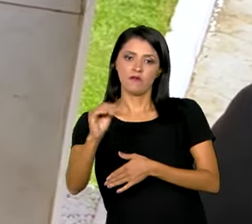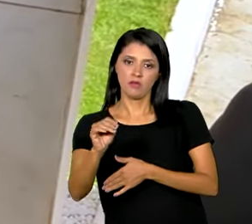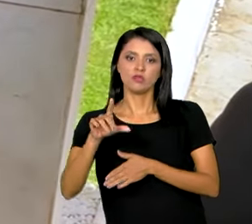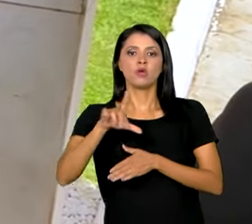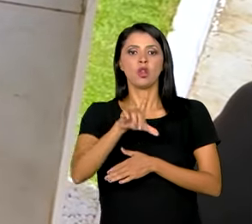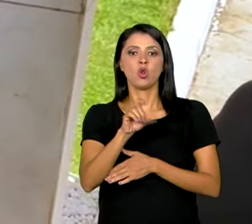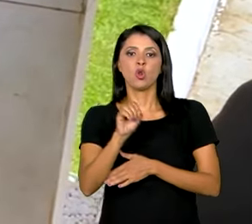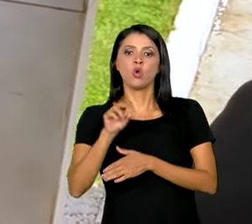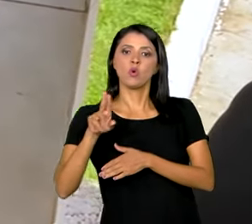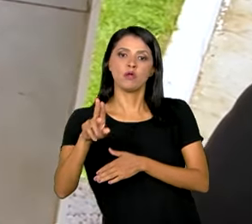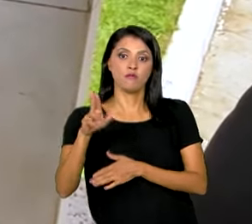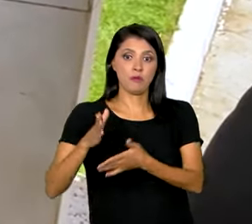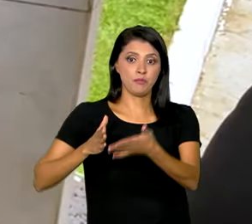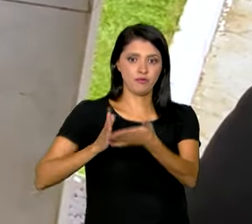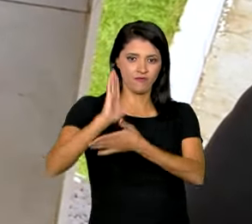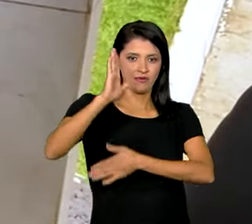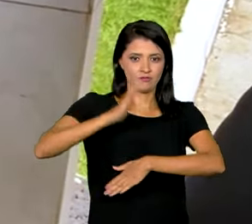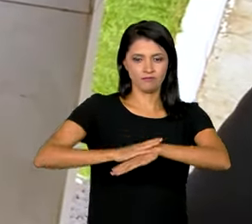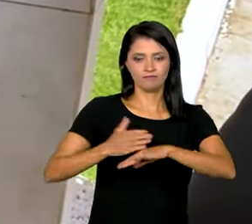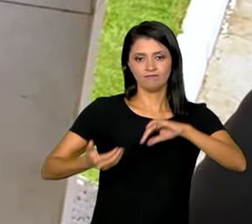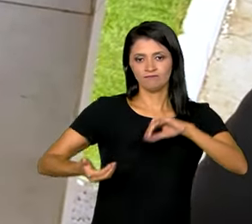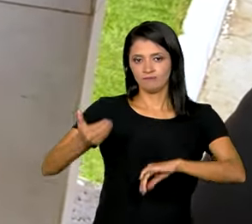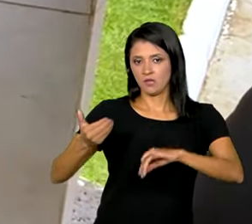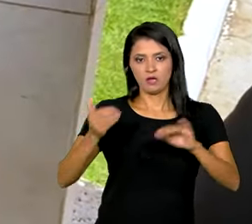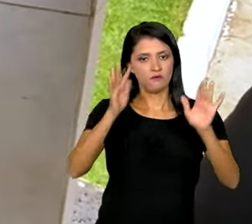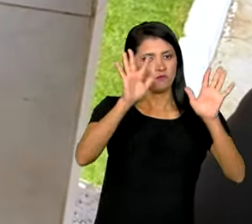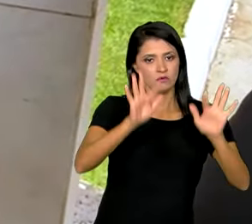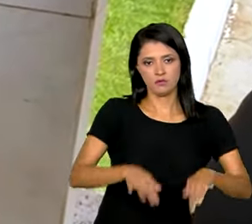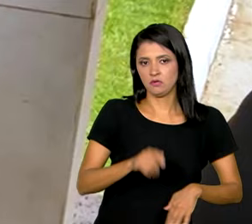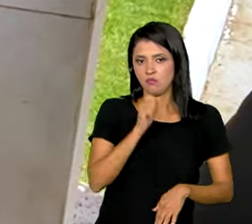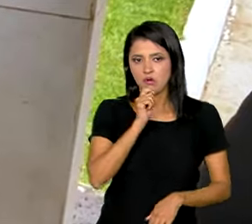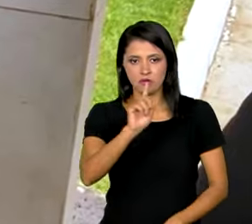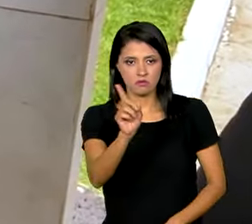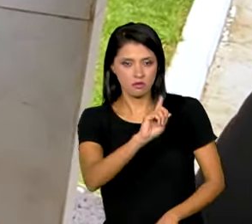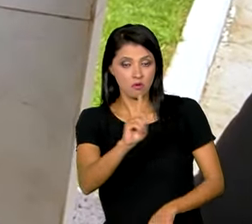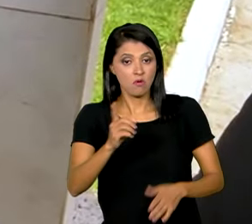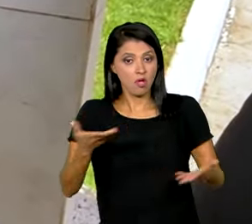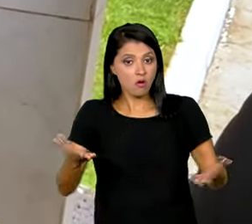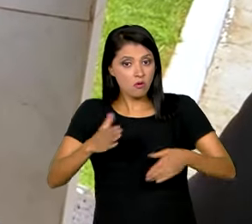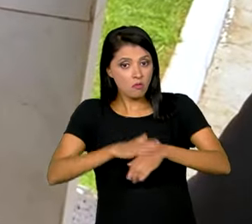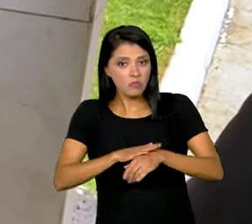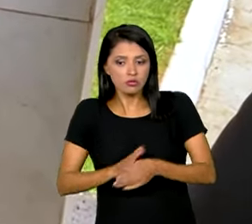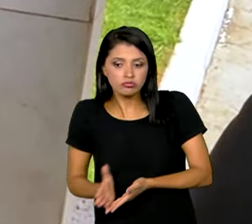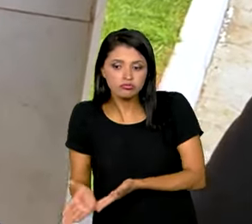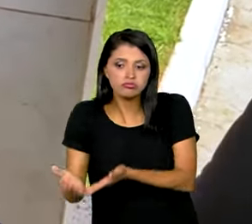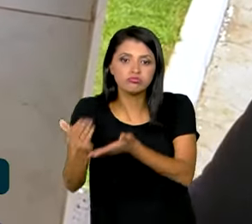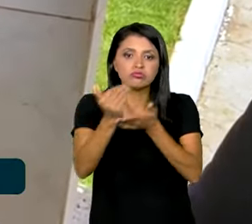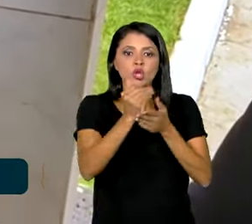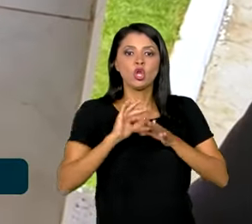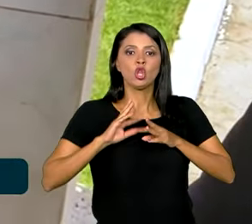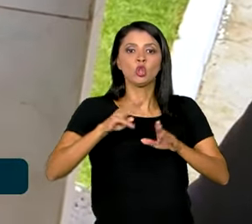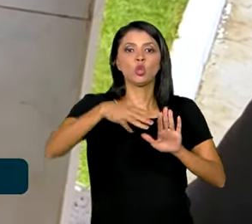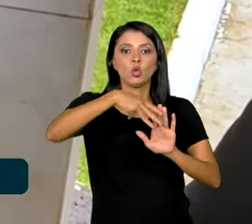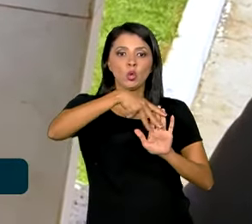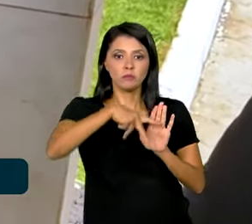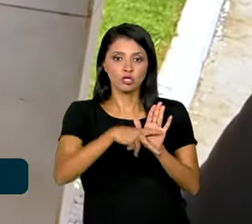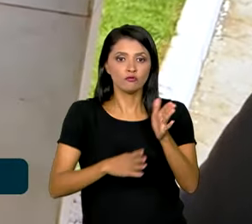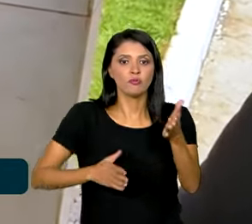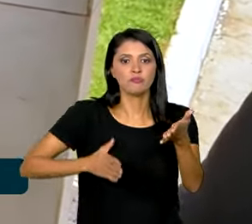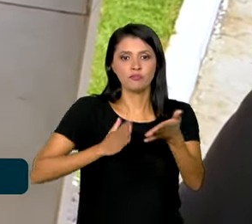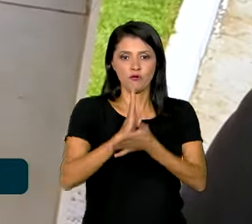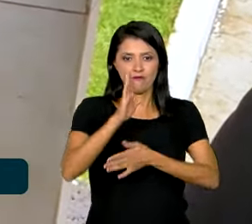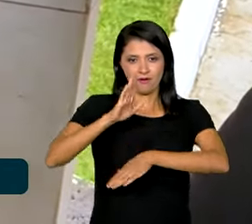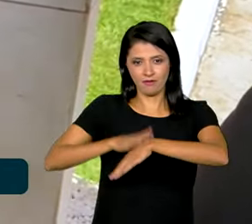aprovada pelo Congresso Nacional. Nós ainda não fechamos para balanço. Agora é hora de fazer o levantamento de todas as medidas que foram aprovadas pelo